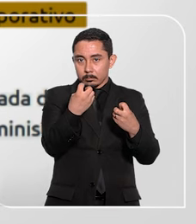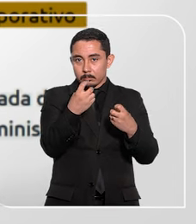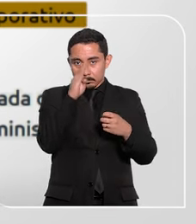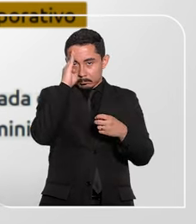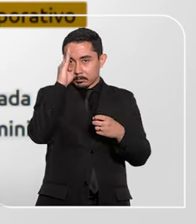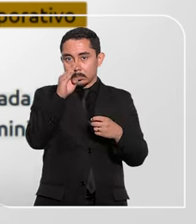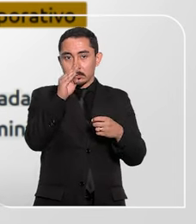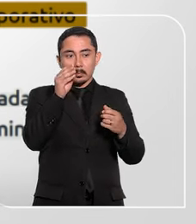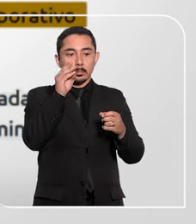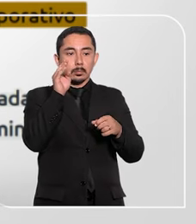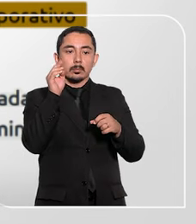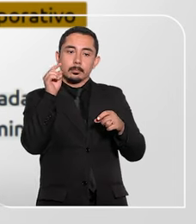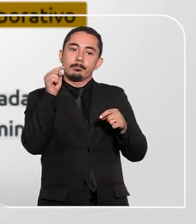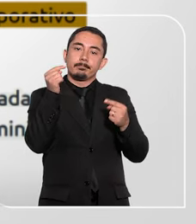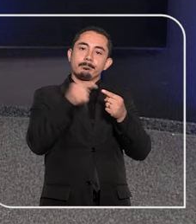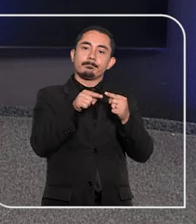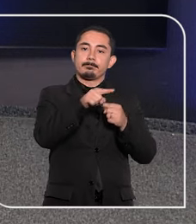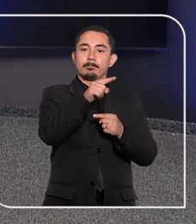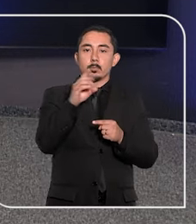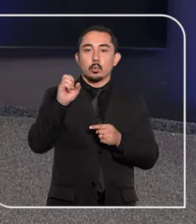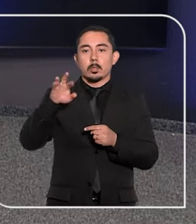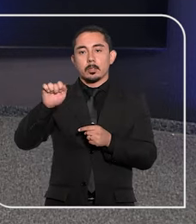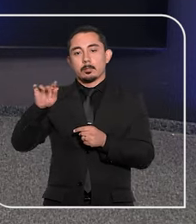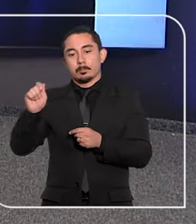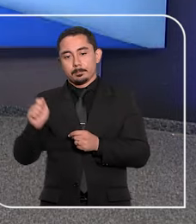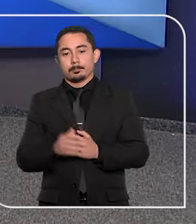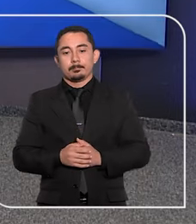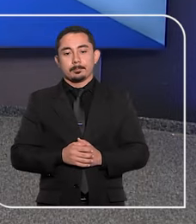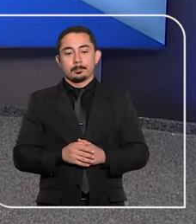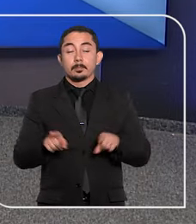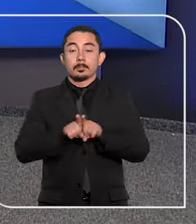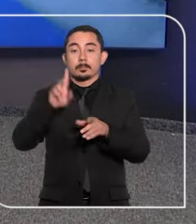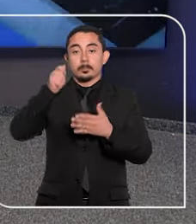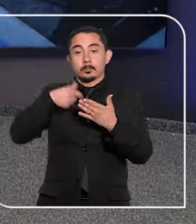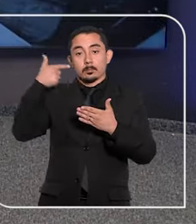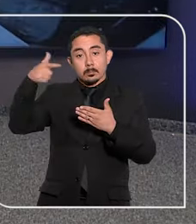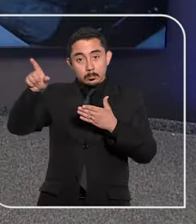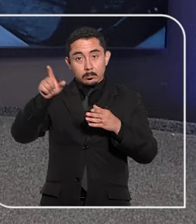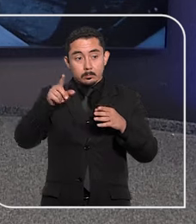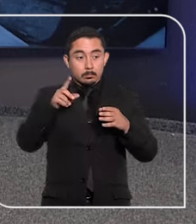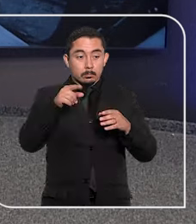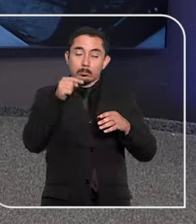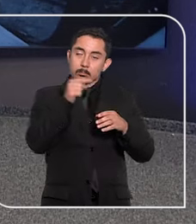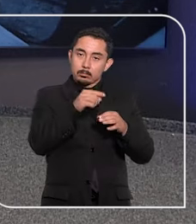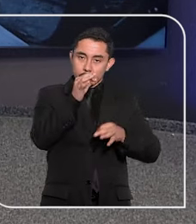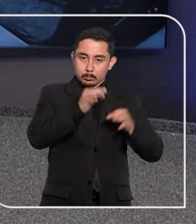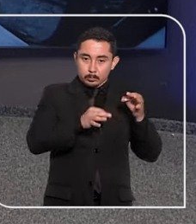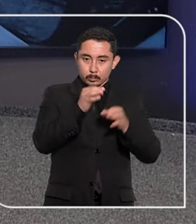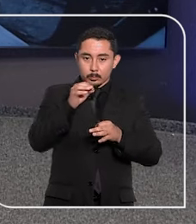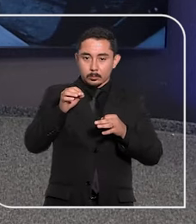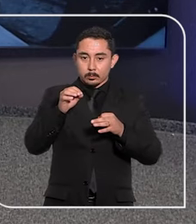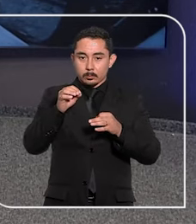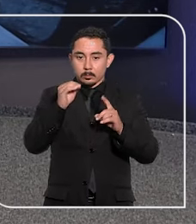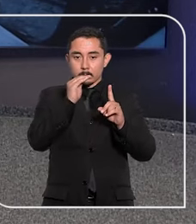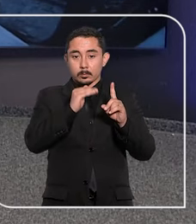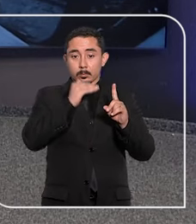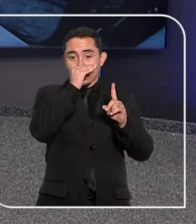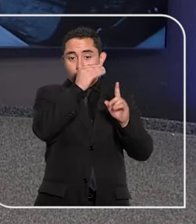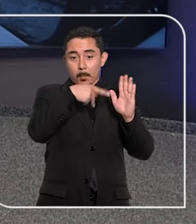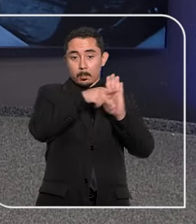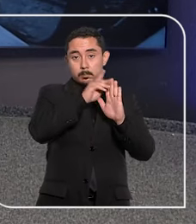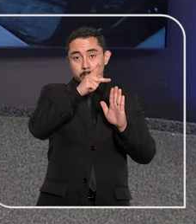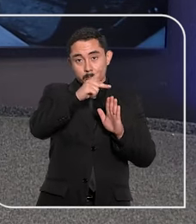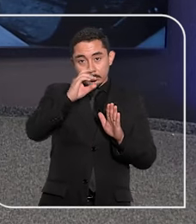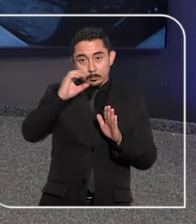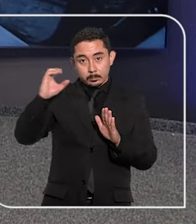Sanidade que atuava em Curitiba. Em outra decisão, no plantão judiciário, um líder do PCC teve negado o